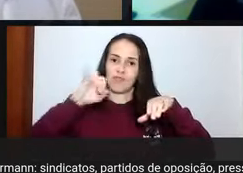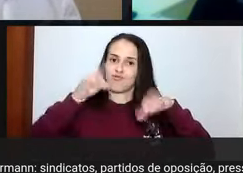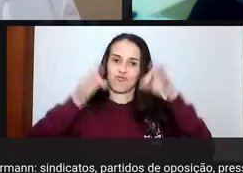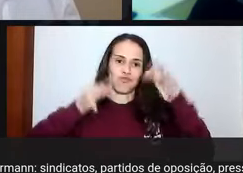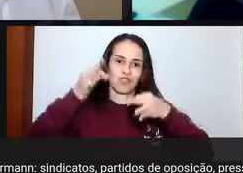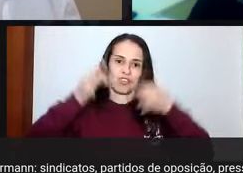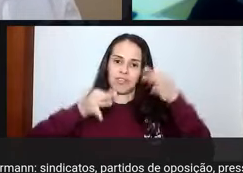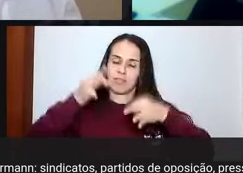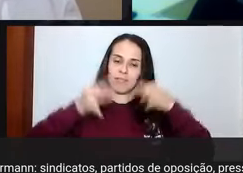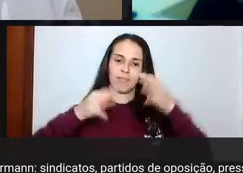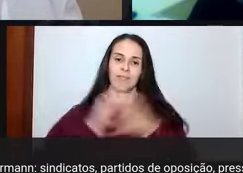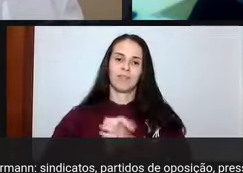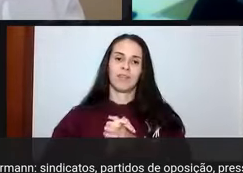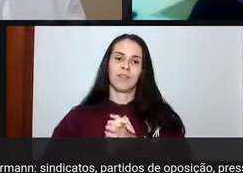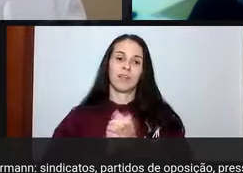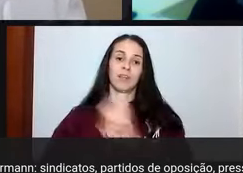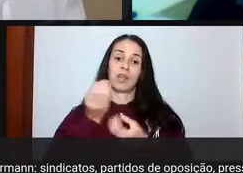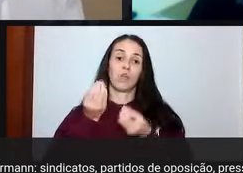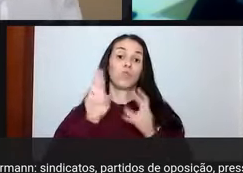reorganizar.